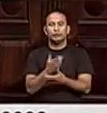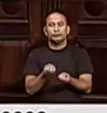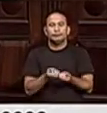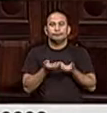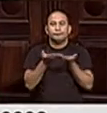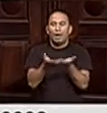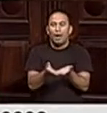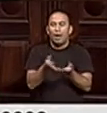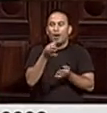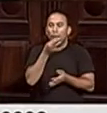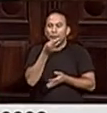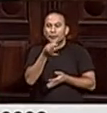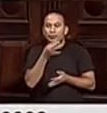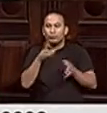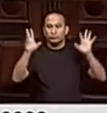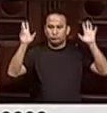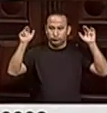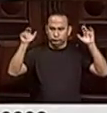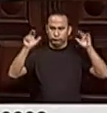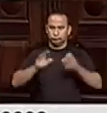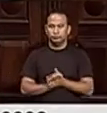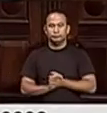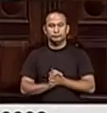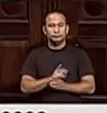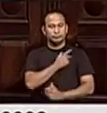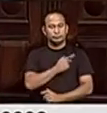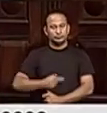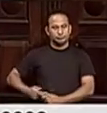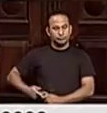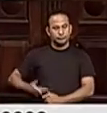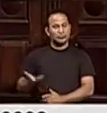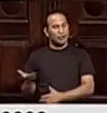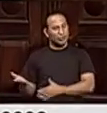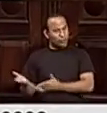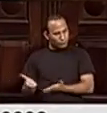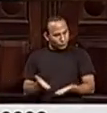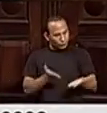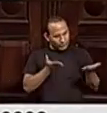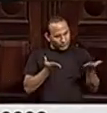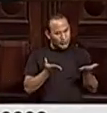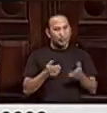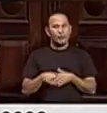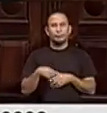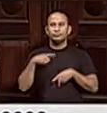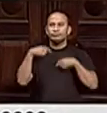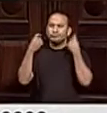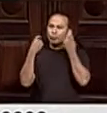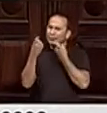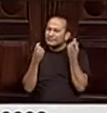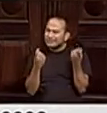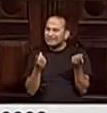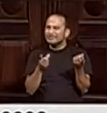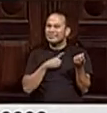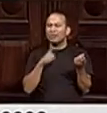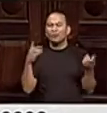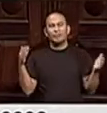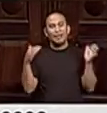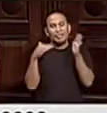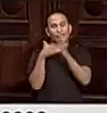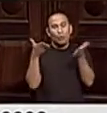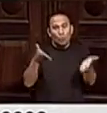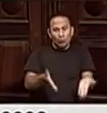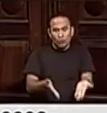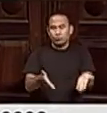opinião sobre esses assuntos. Senhora Presidente, eu tenho nesse momento uma preocupação muito grande, pois até hoje